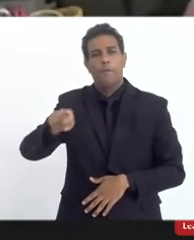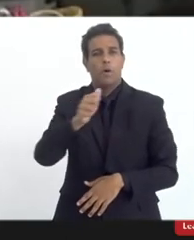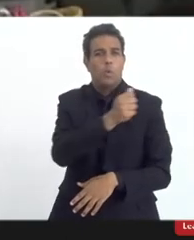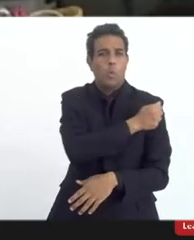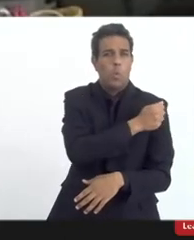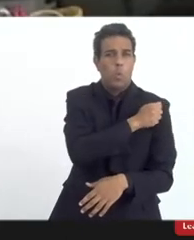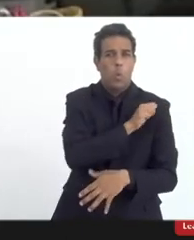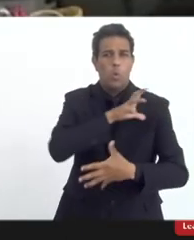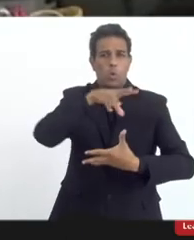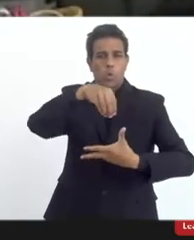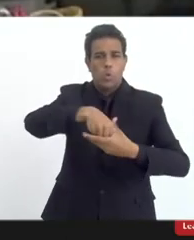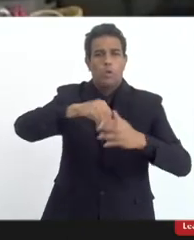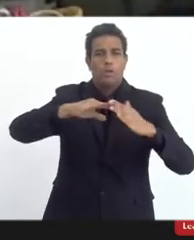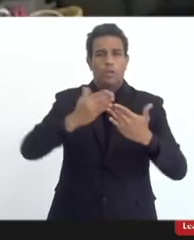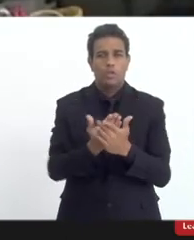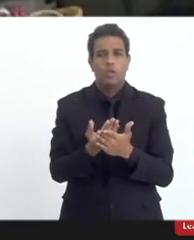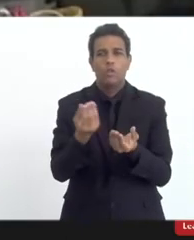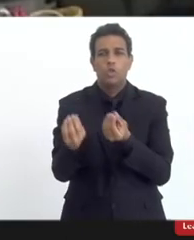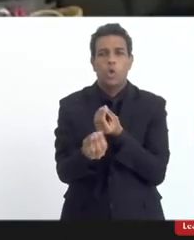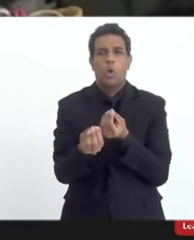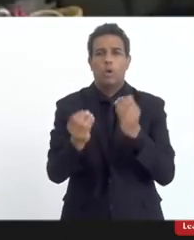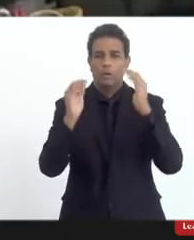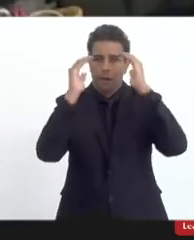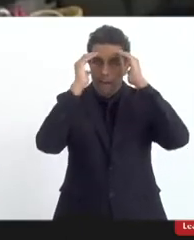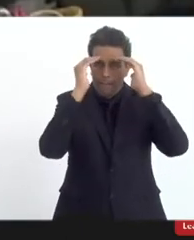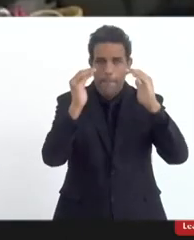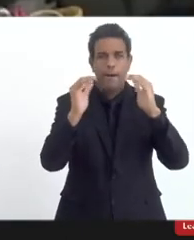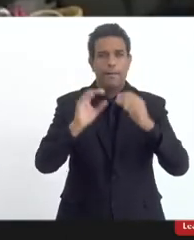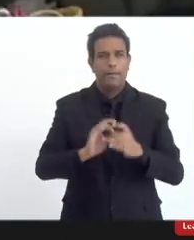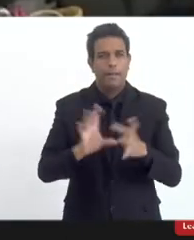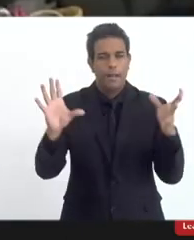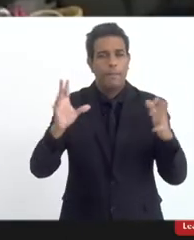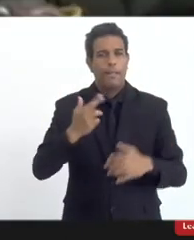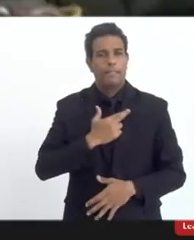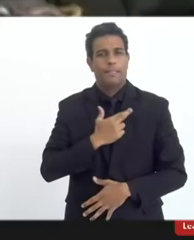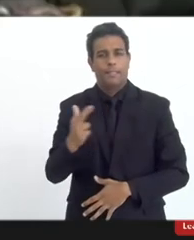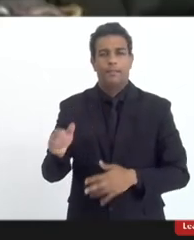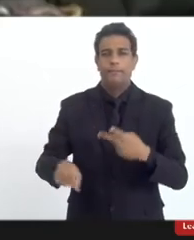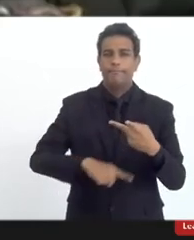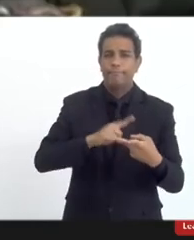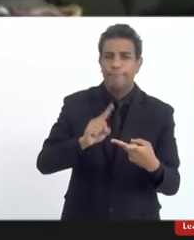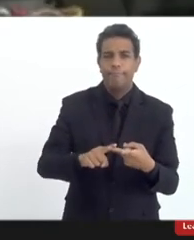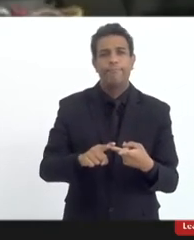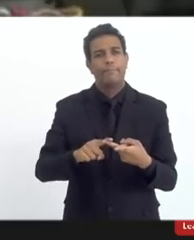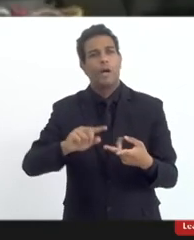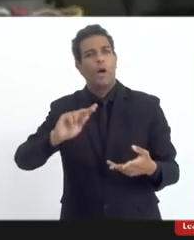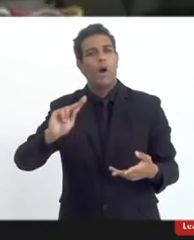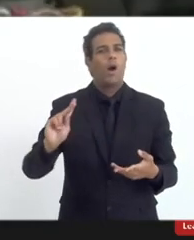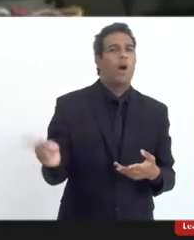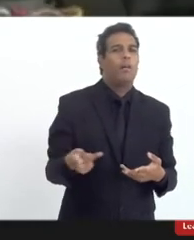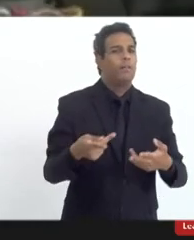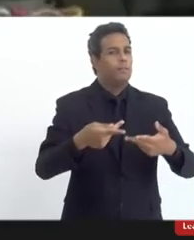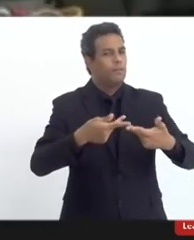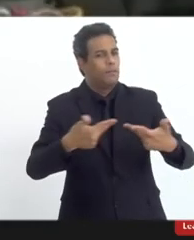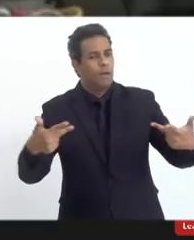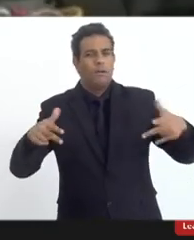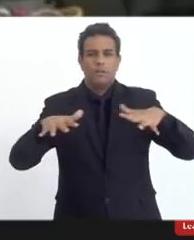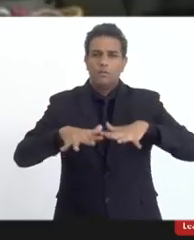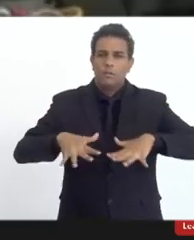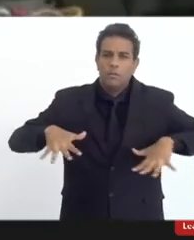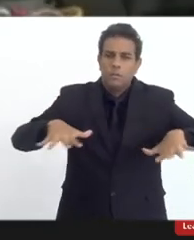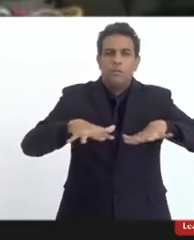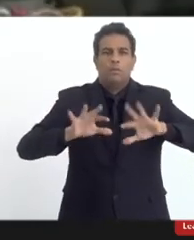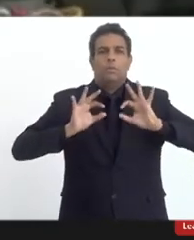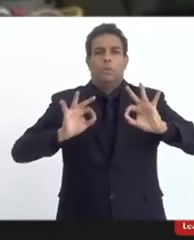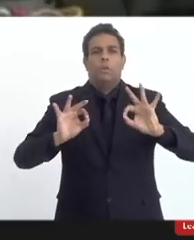alunos dessa importância do respeito da liberdade e também quando acontece algum caso nessa ação